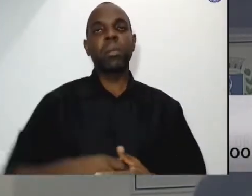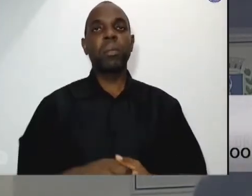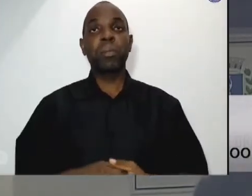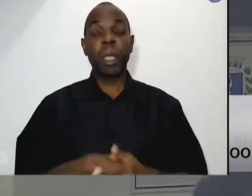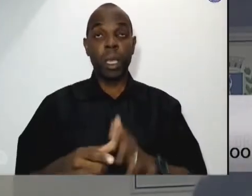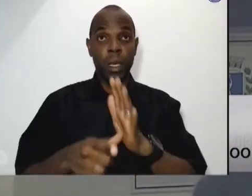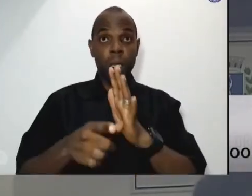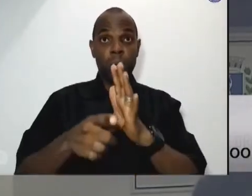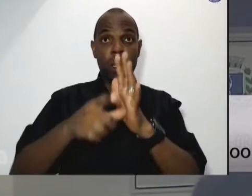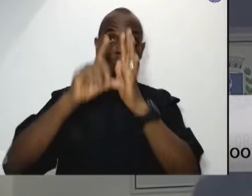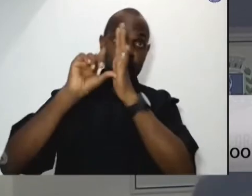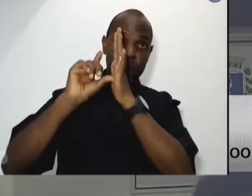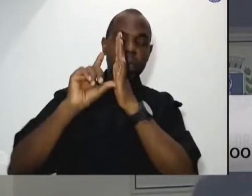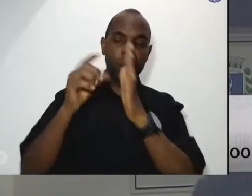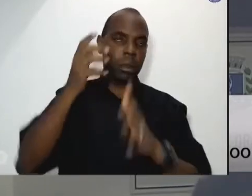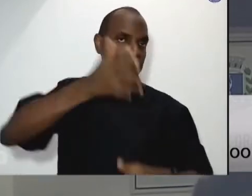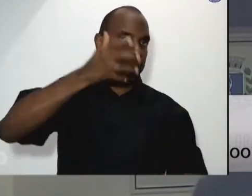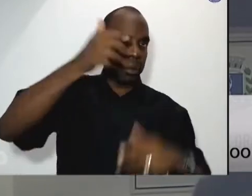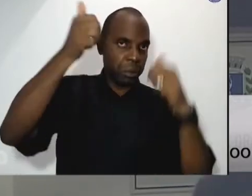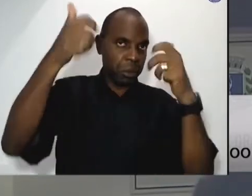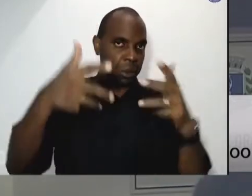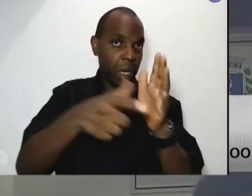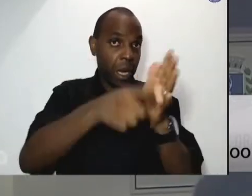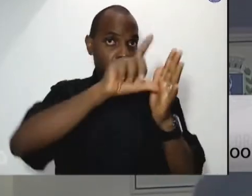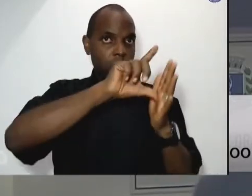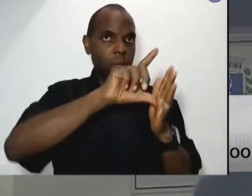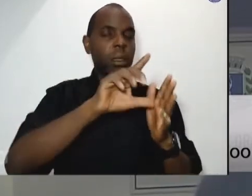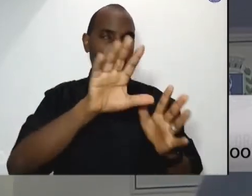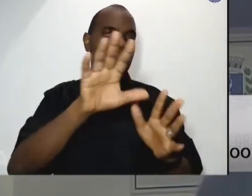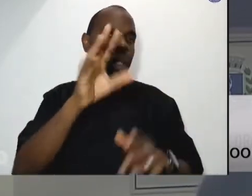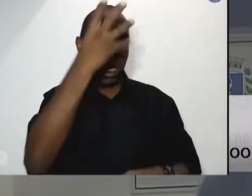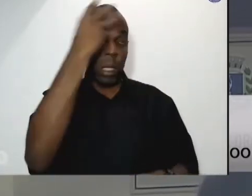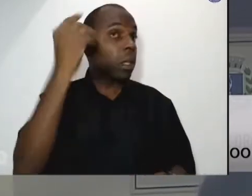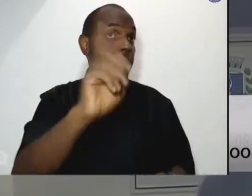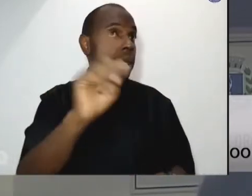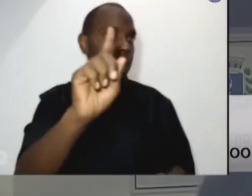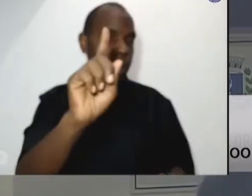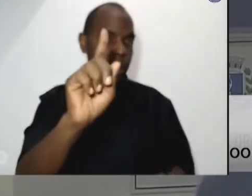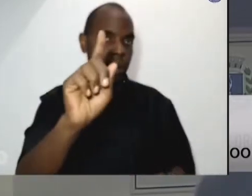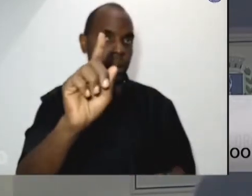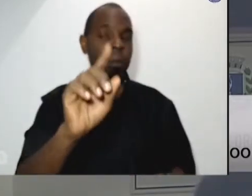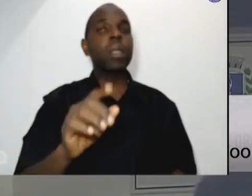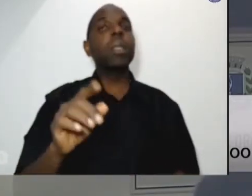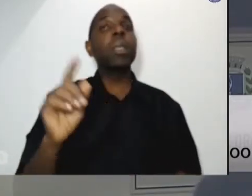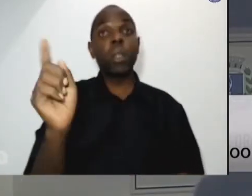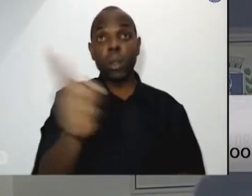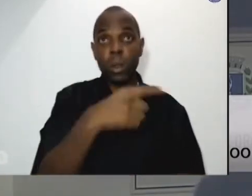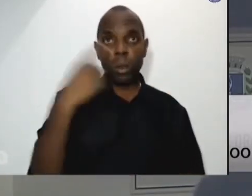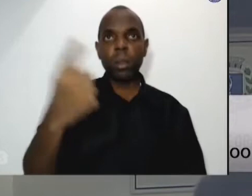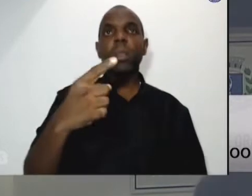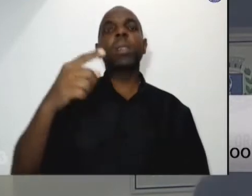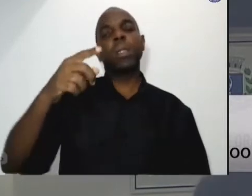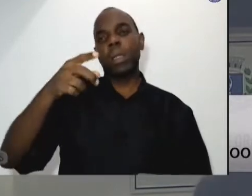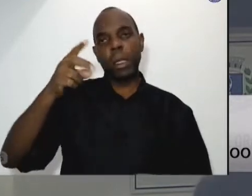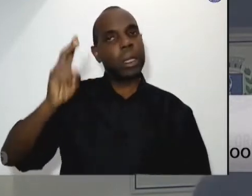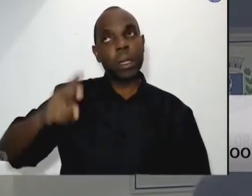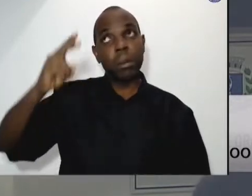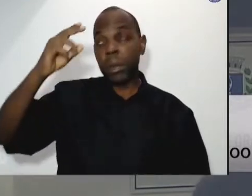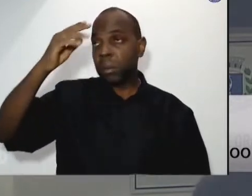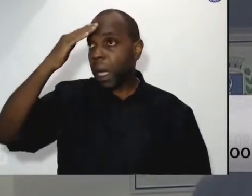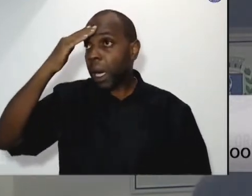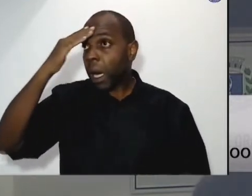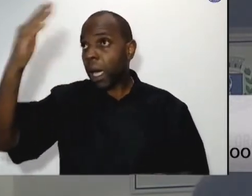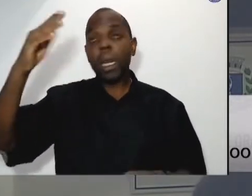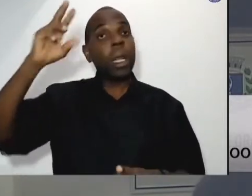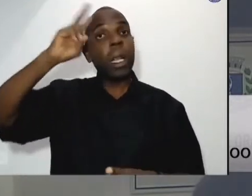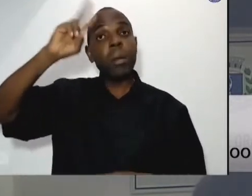fala, só não podemos esquecer uma coisa. De agradecer e relembrar o Jairo. Porque a campanha